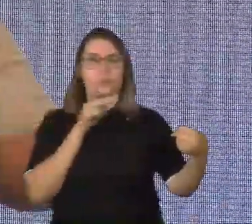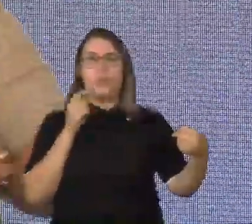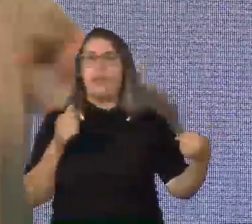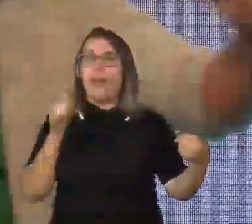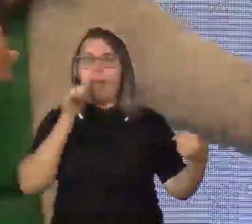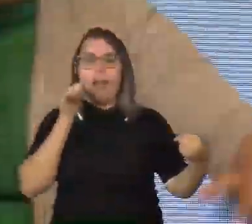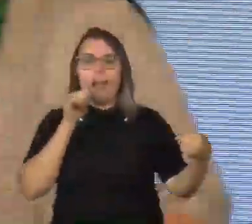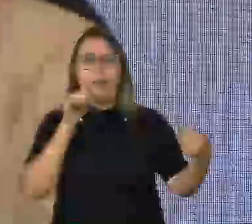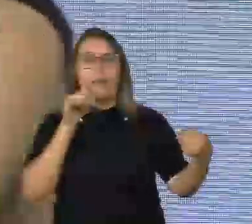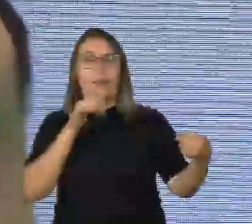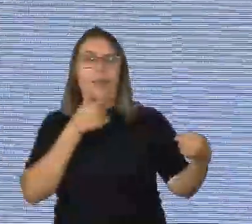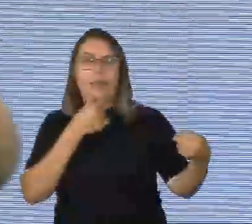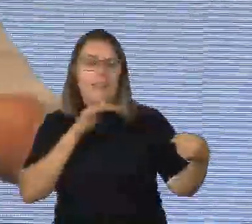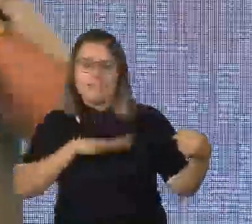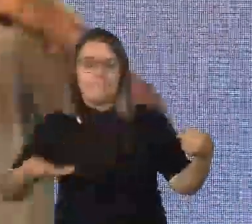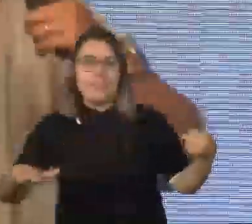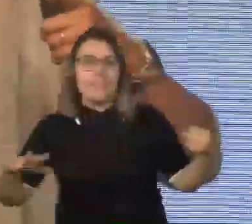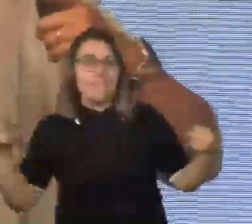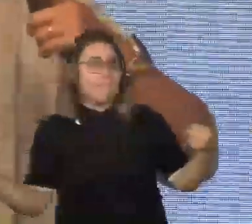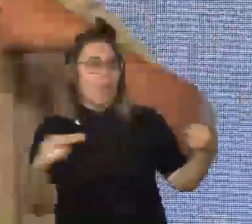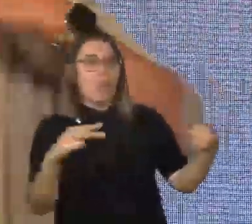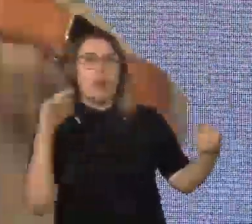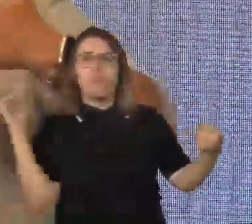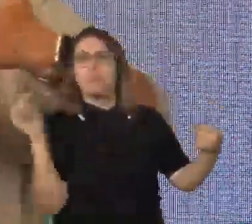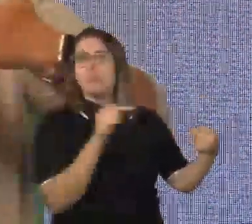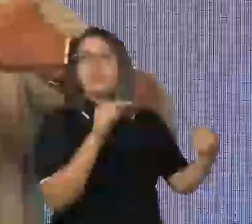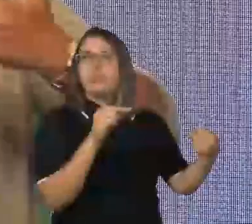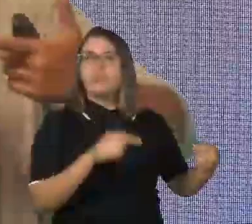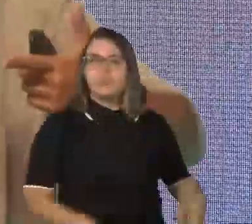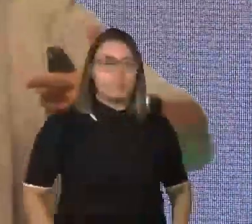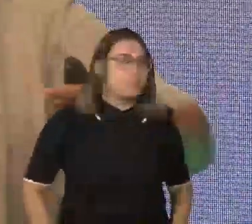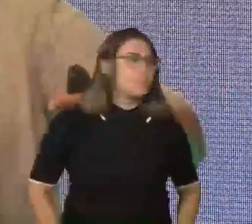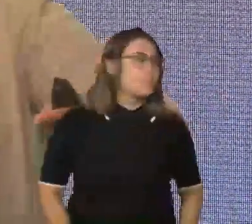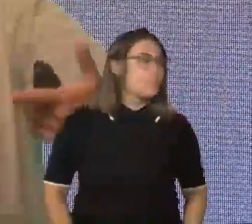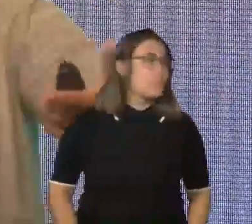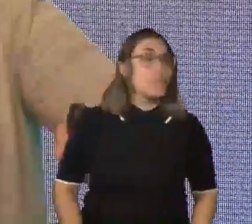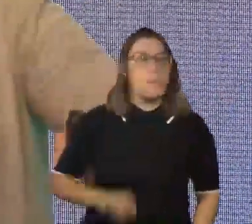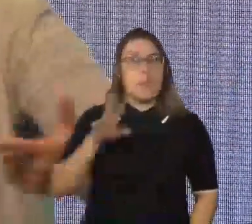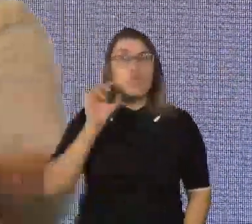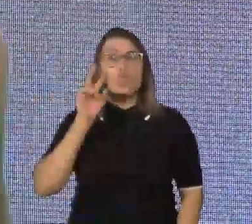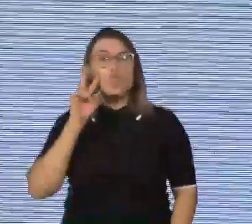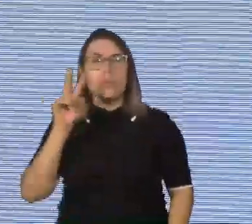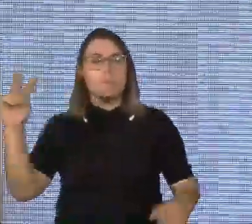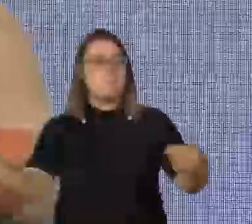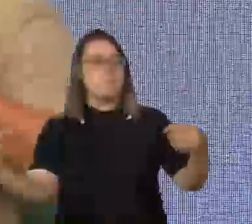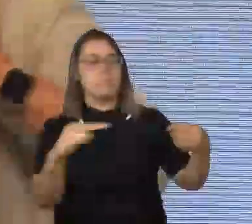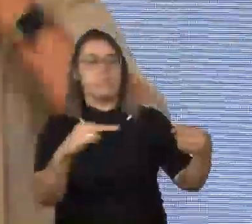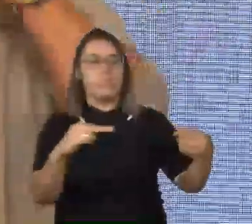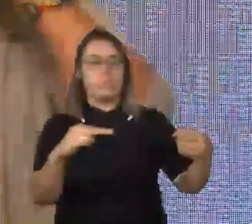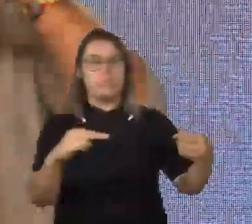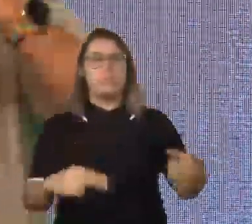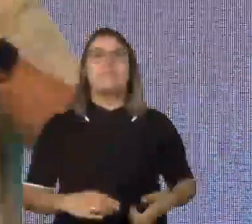microfone, o microfone pode estar em qualquer lugar e eu dar esse indicativo e dizer para ela, pega o microfone e ela me